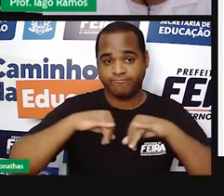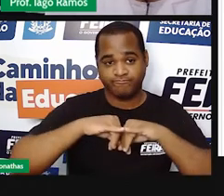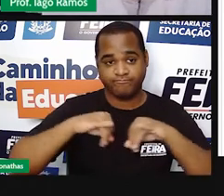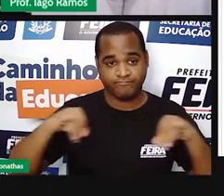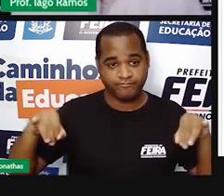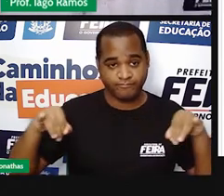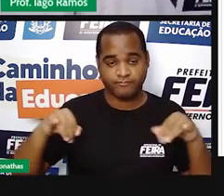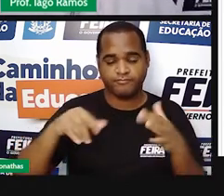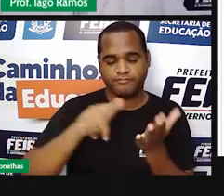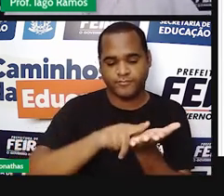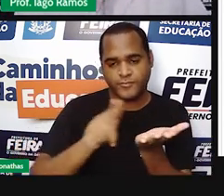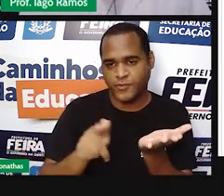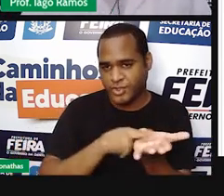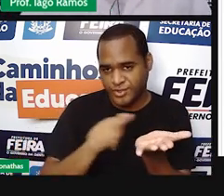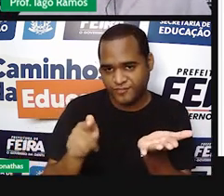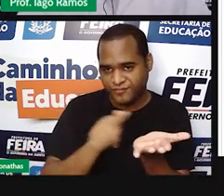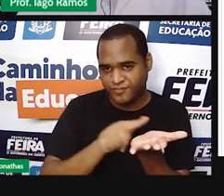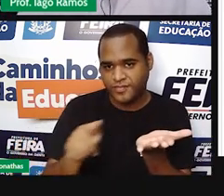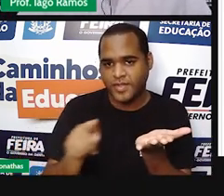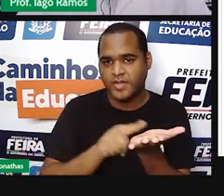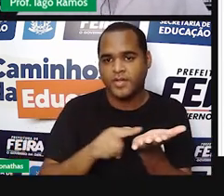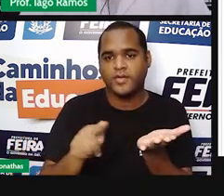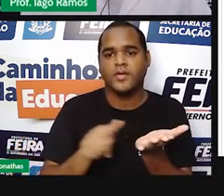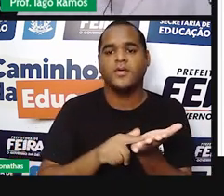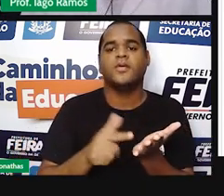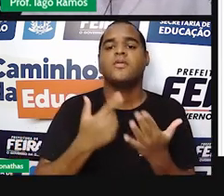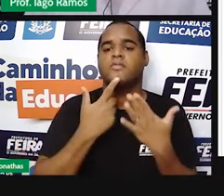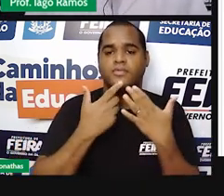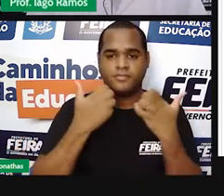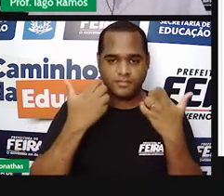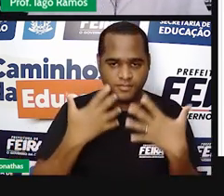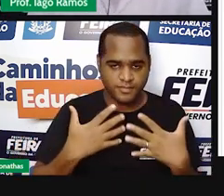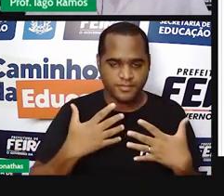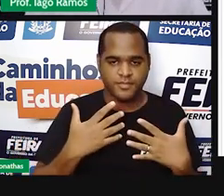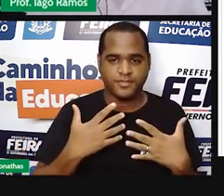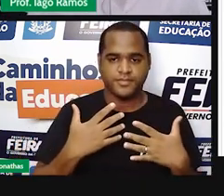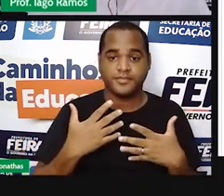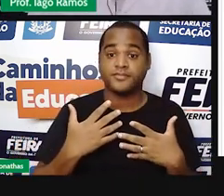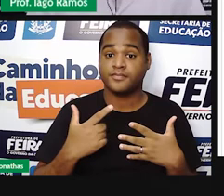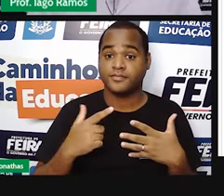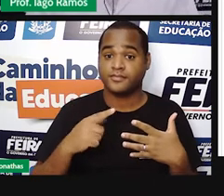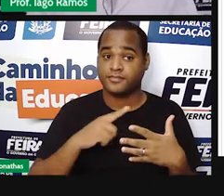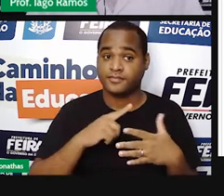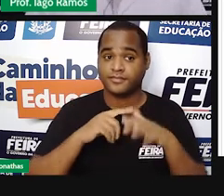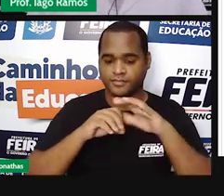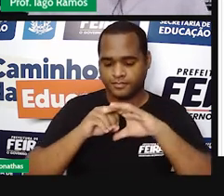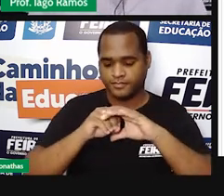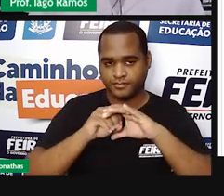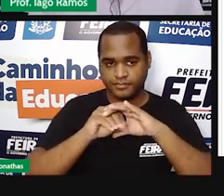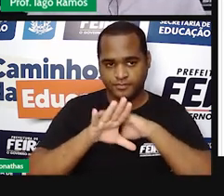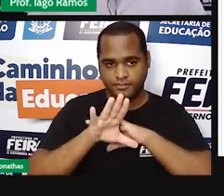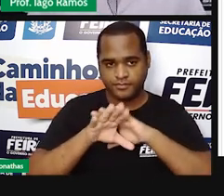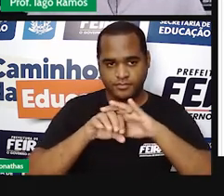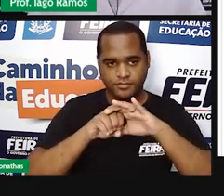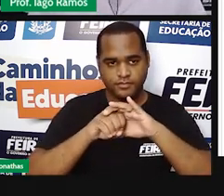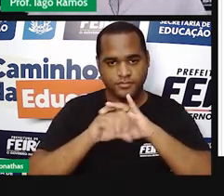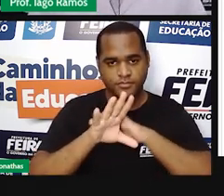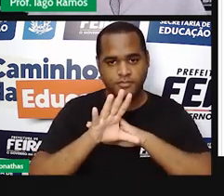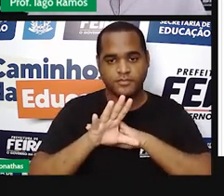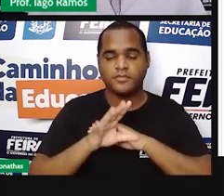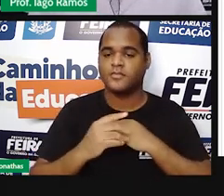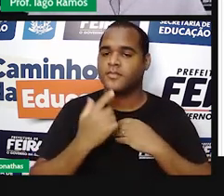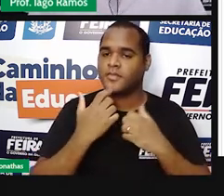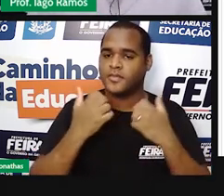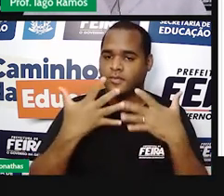recorte de uma reportagem que estava, que está no portal G1, certo? Nesse